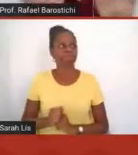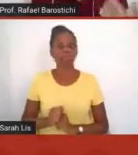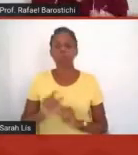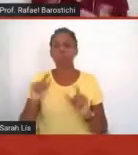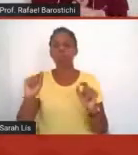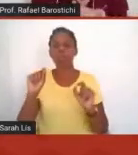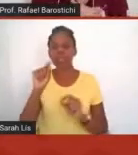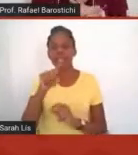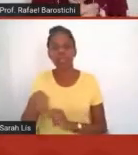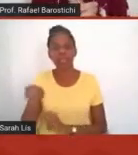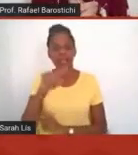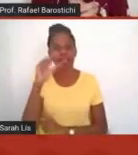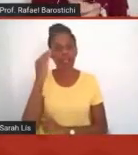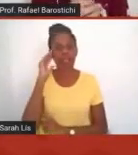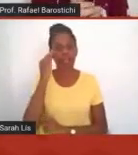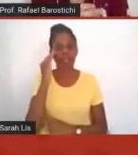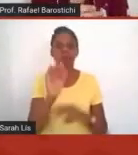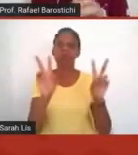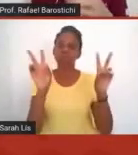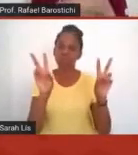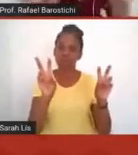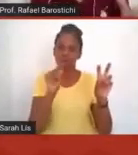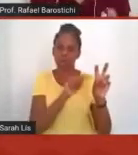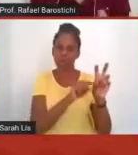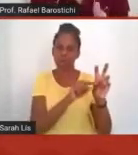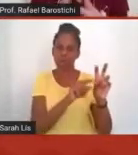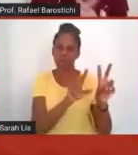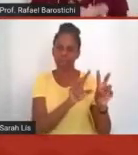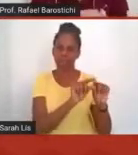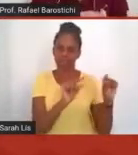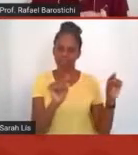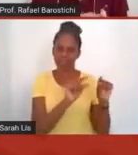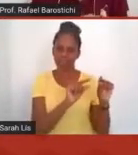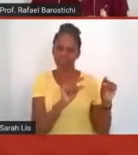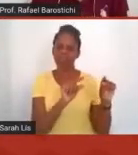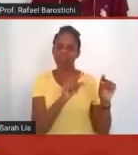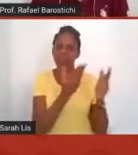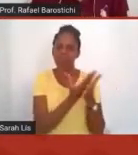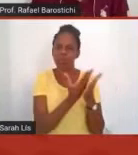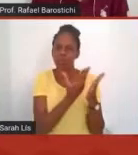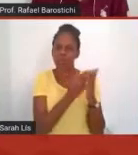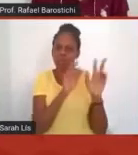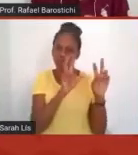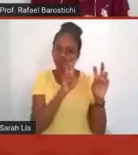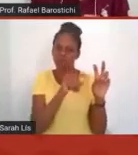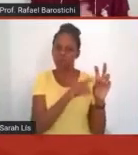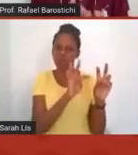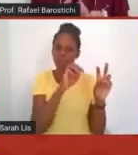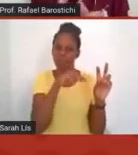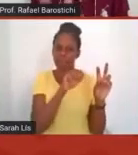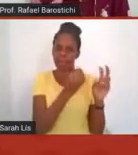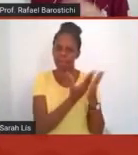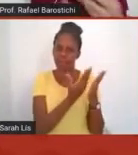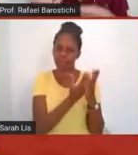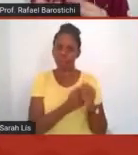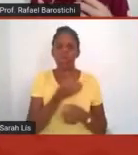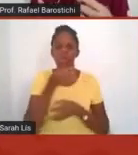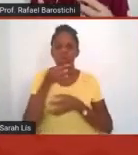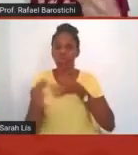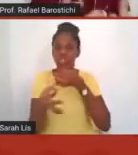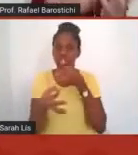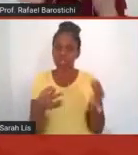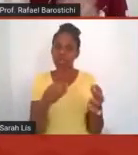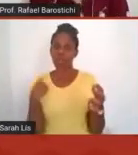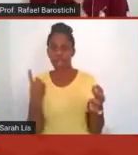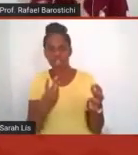tiveram daqueles assuntos e sugestões que eles tivessem para deixar para a gente, como eles